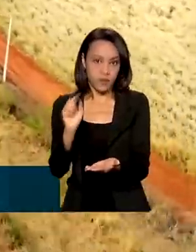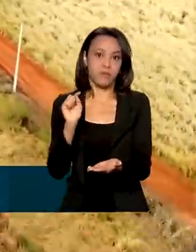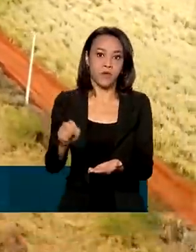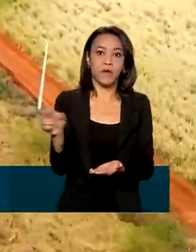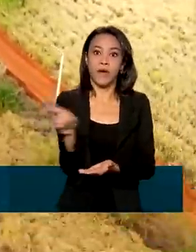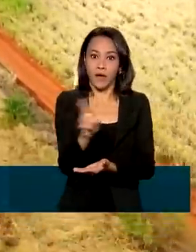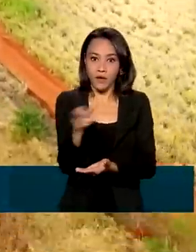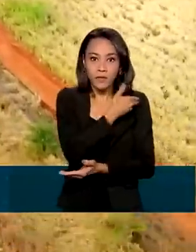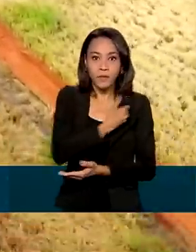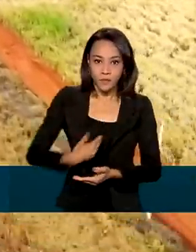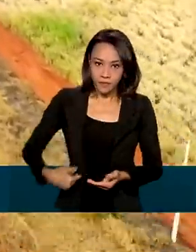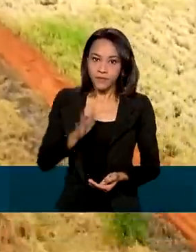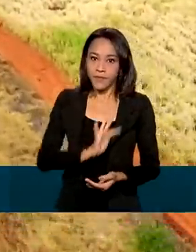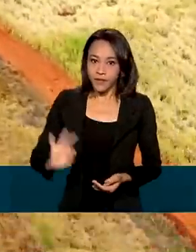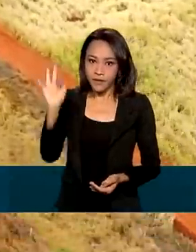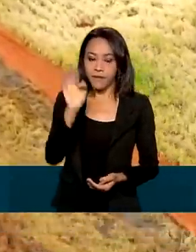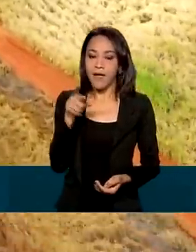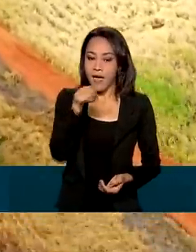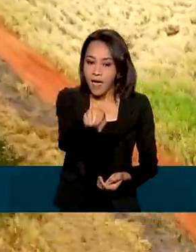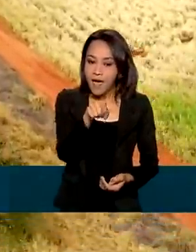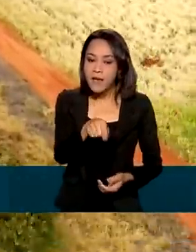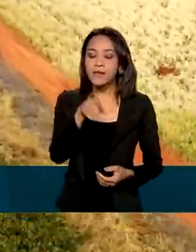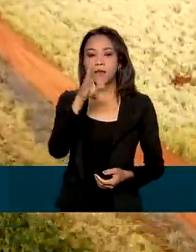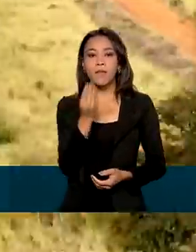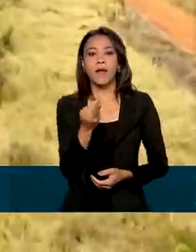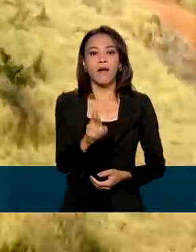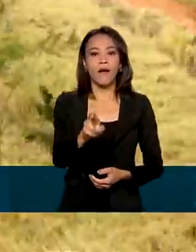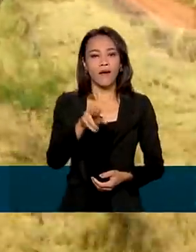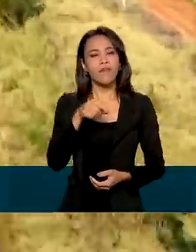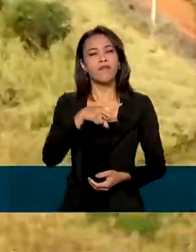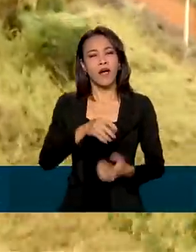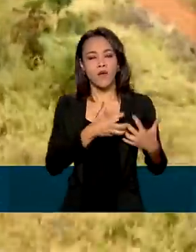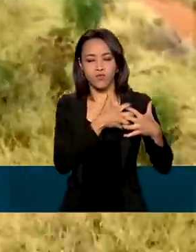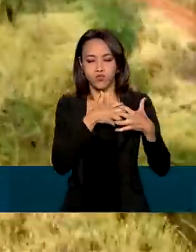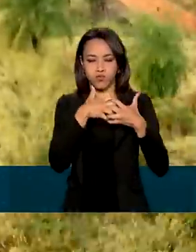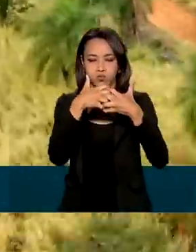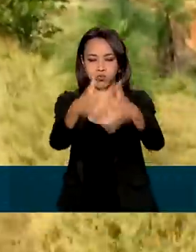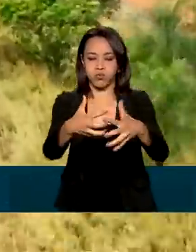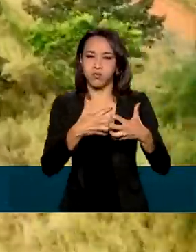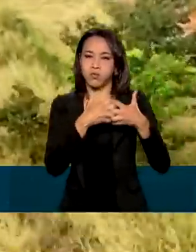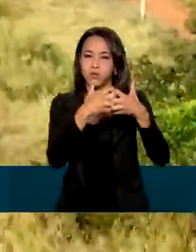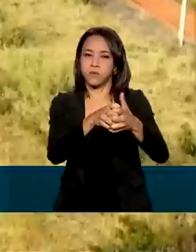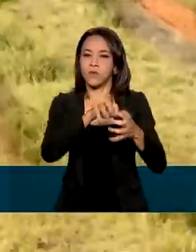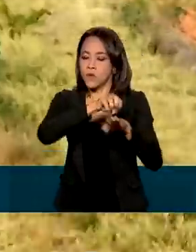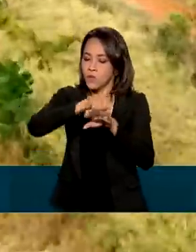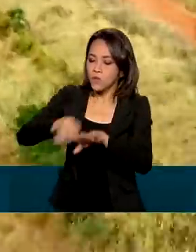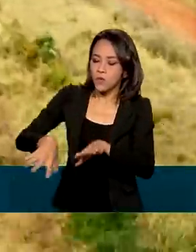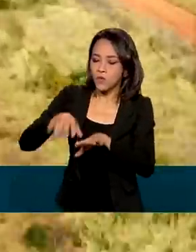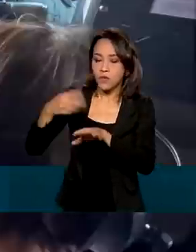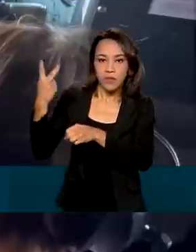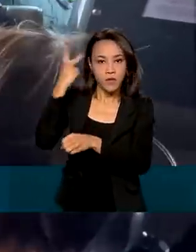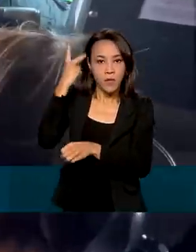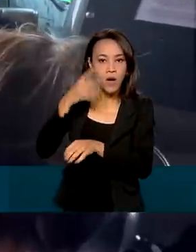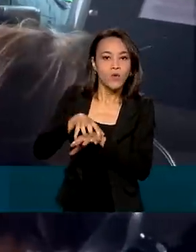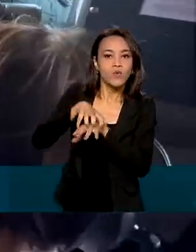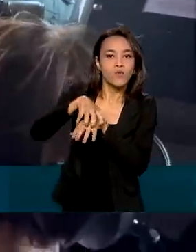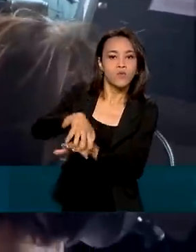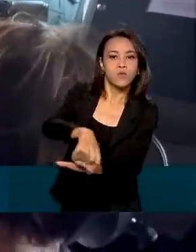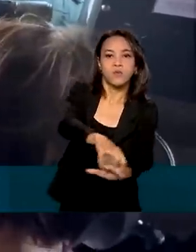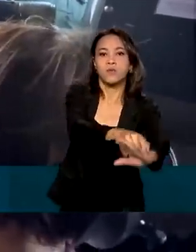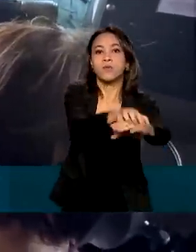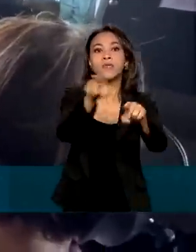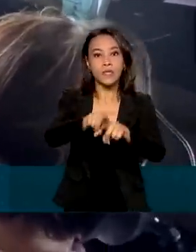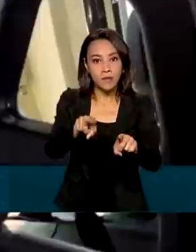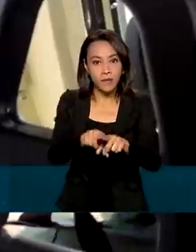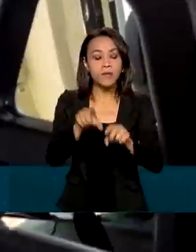A BR vai ajudar no escoamento da produção agrícola do estado para São Paulo e Paraná. O ministro da